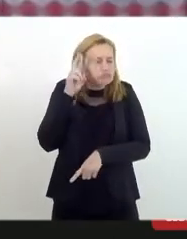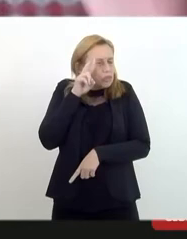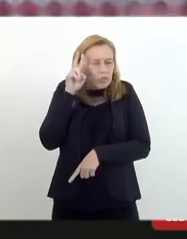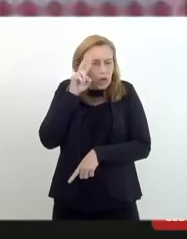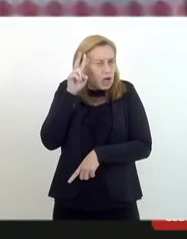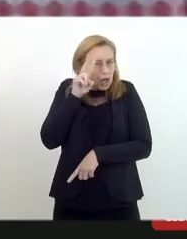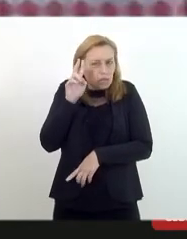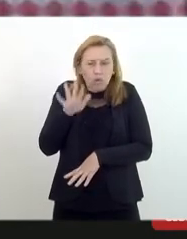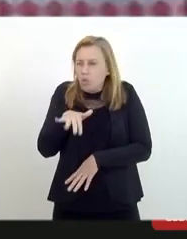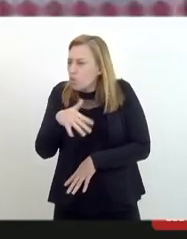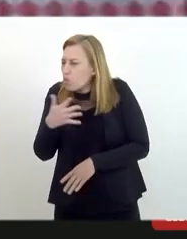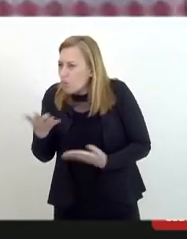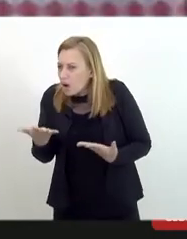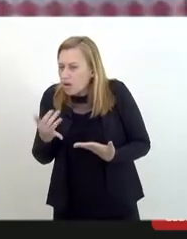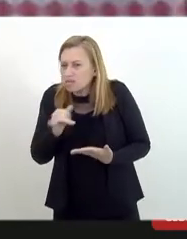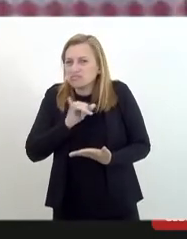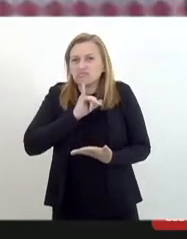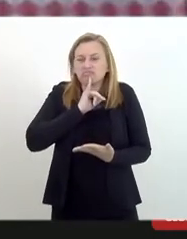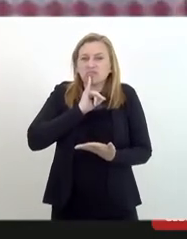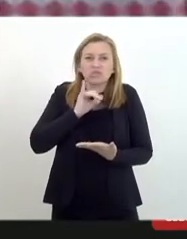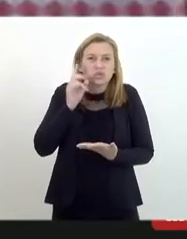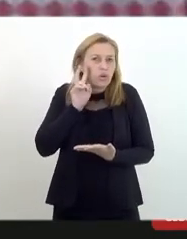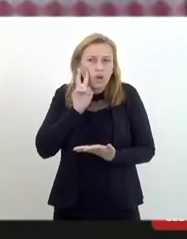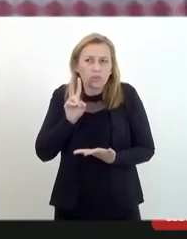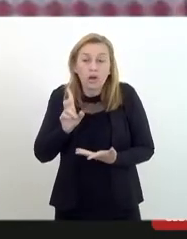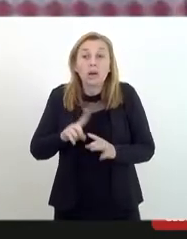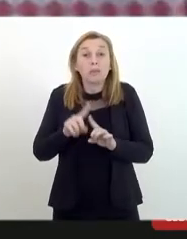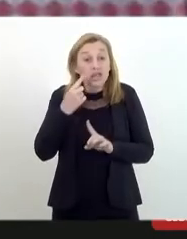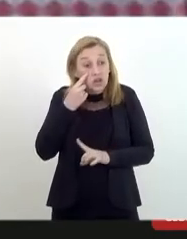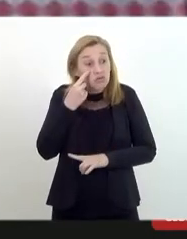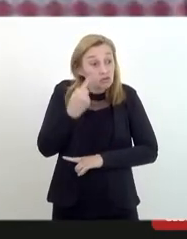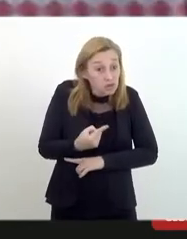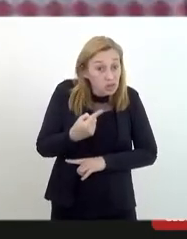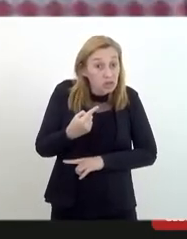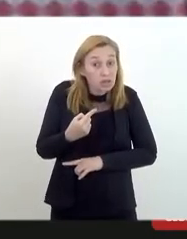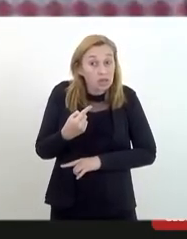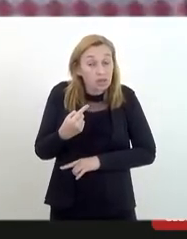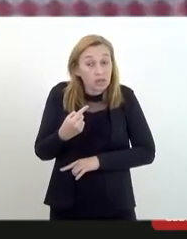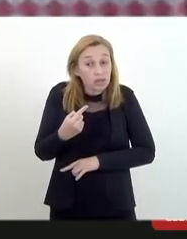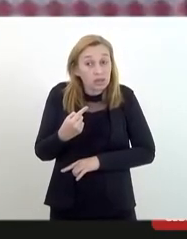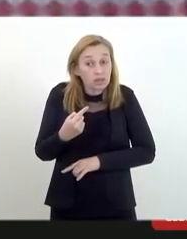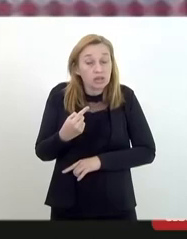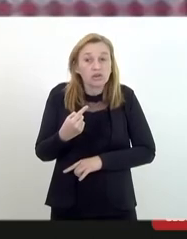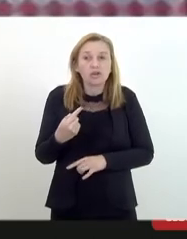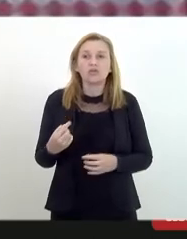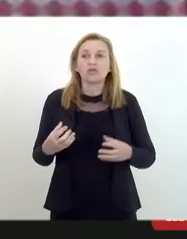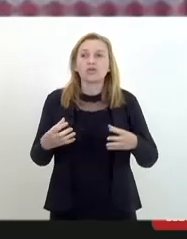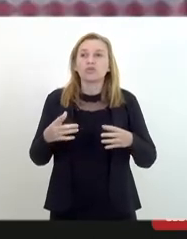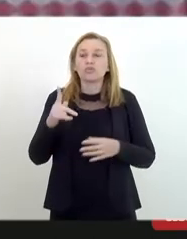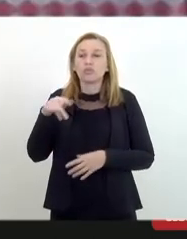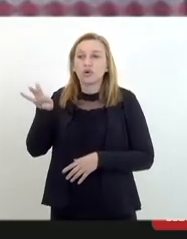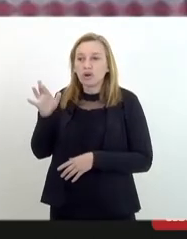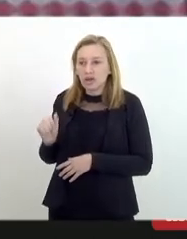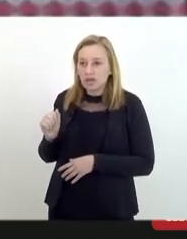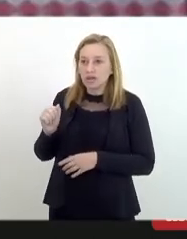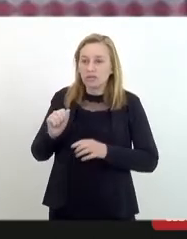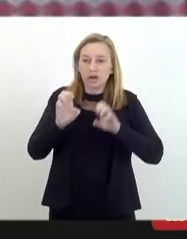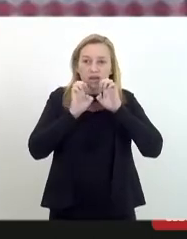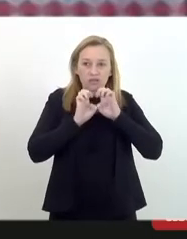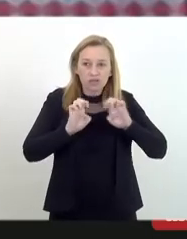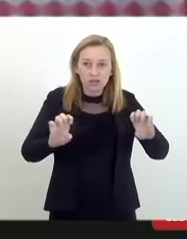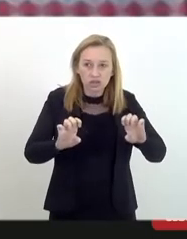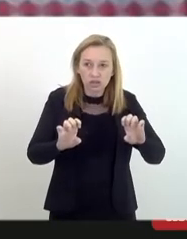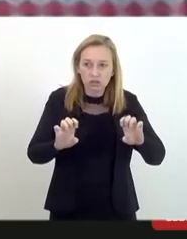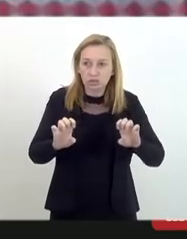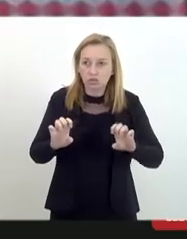qual infelizmente eu não lembro já faz muito tempo eu vi e lembro que foi um programa evangélico um pastor com um berço do